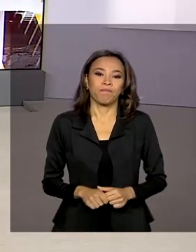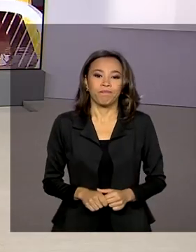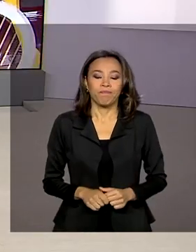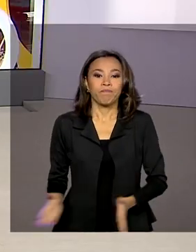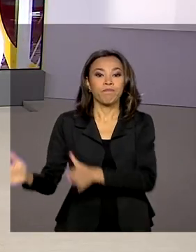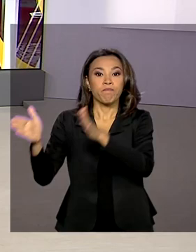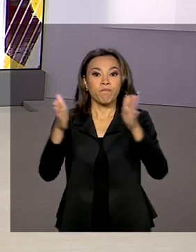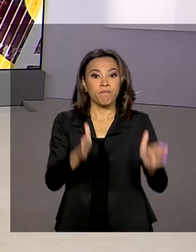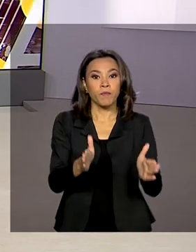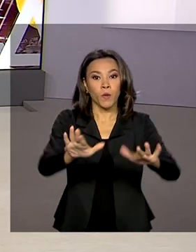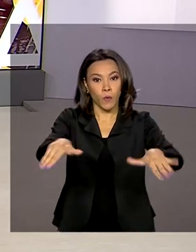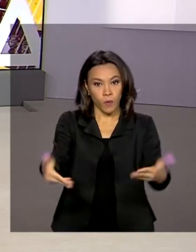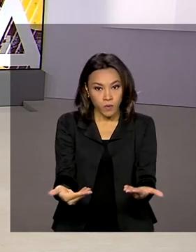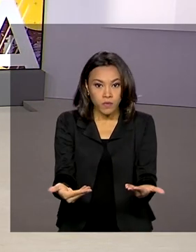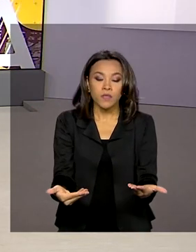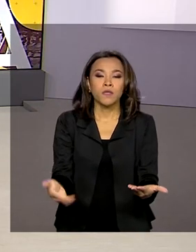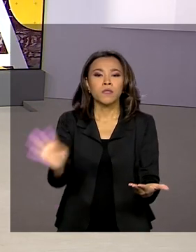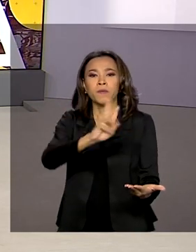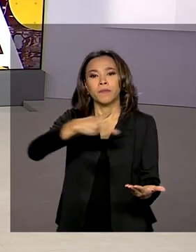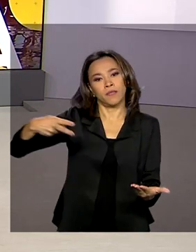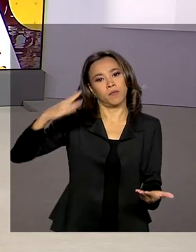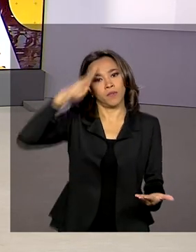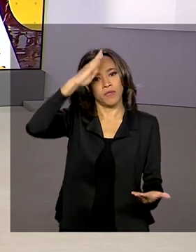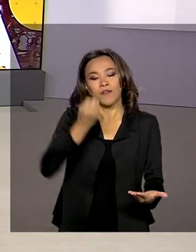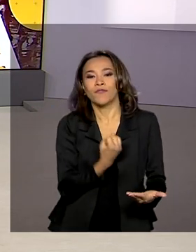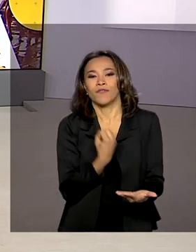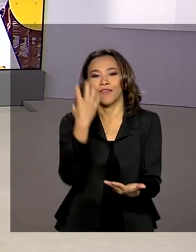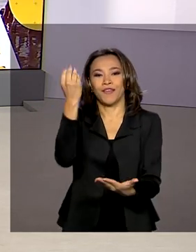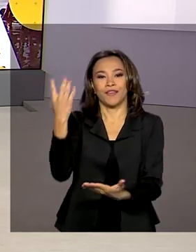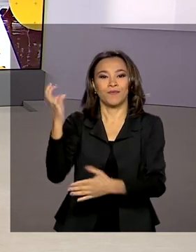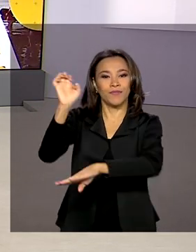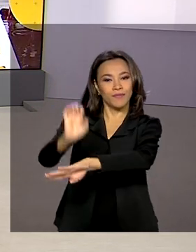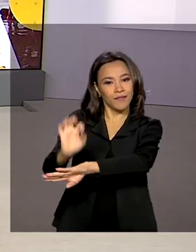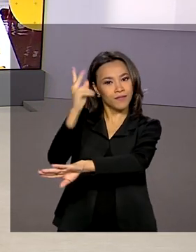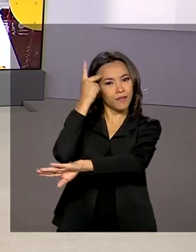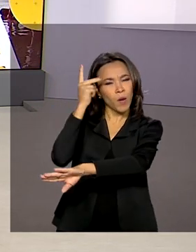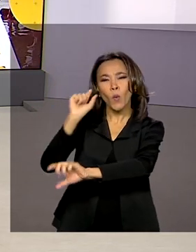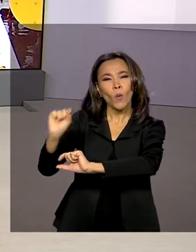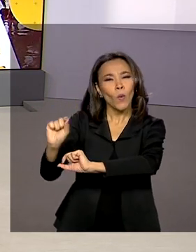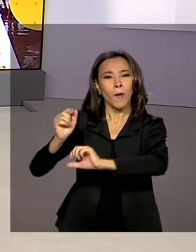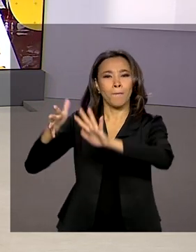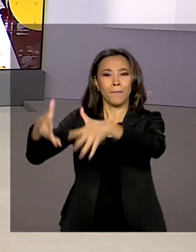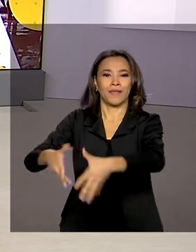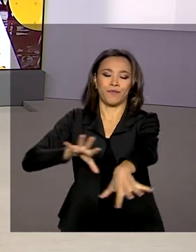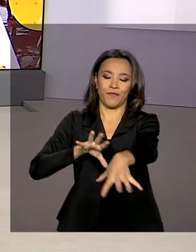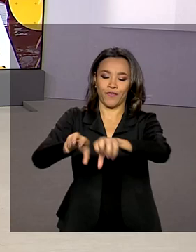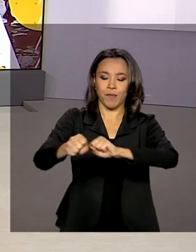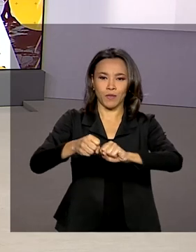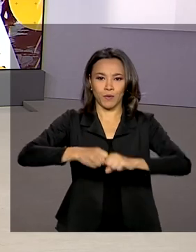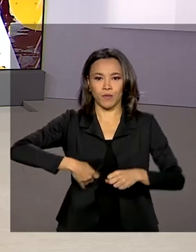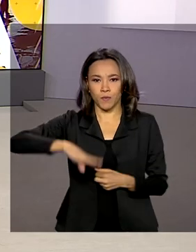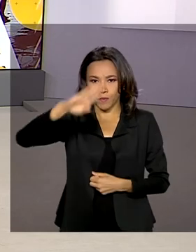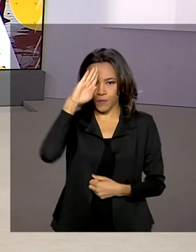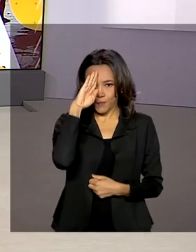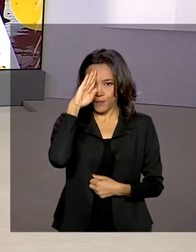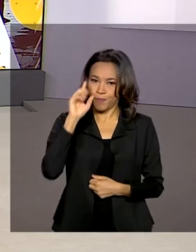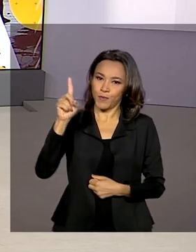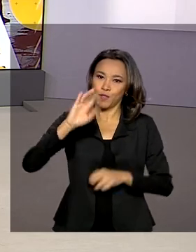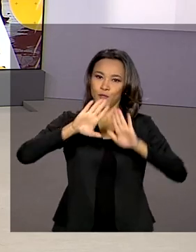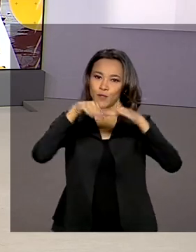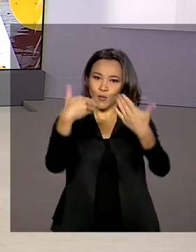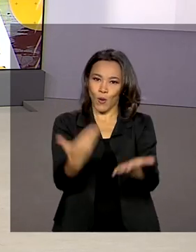E hoje o presidente Jair Bolsonaro viaja para o estado de São Paulo. Ele participa da formatura de sargentos da Escola de